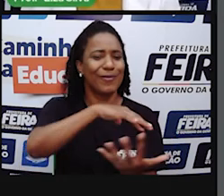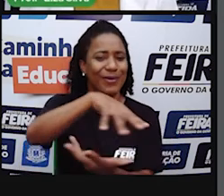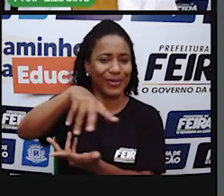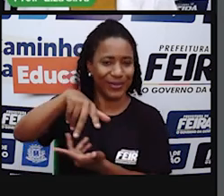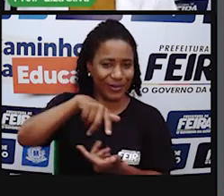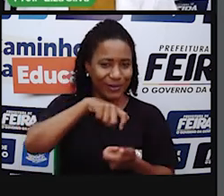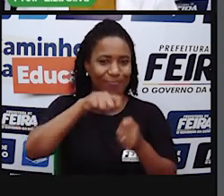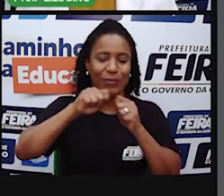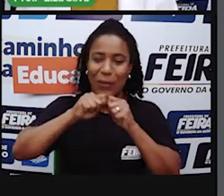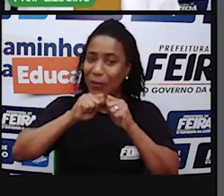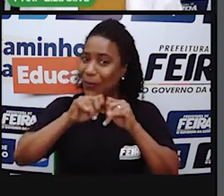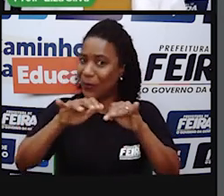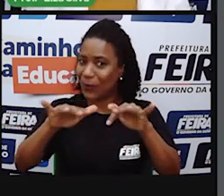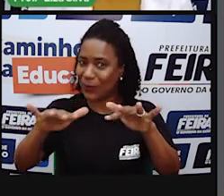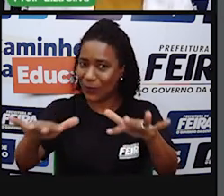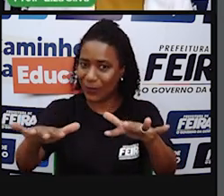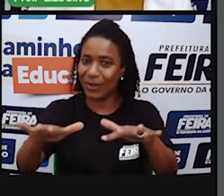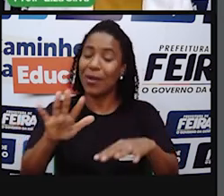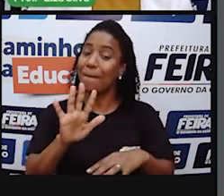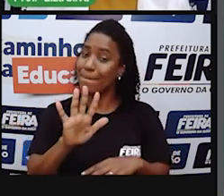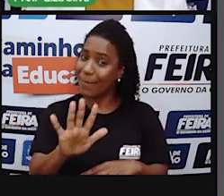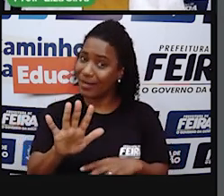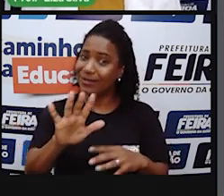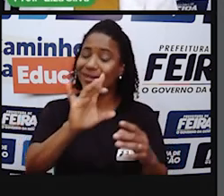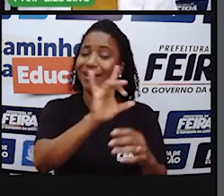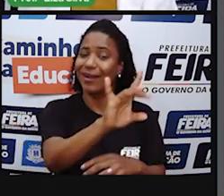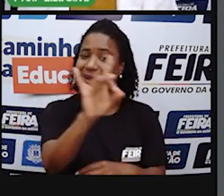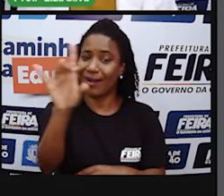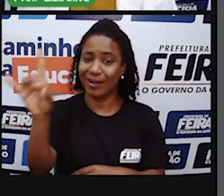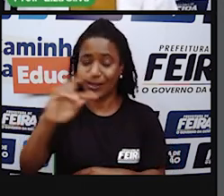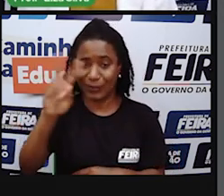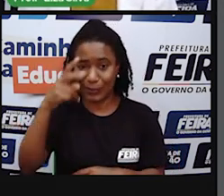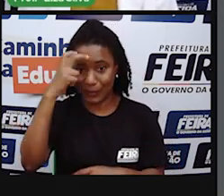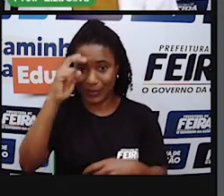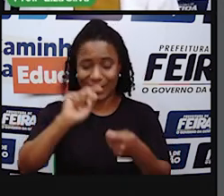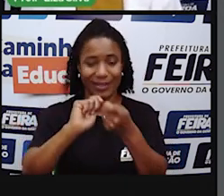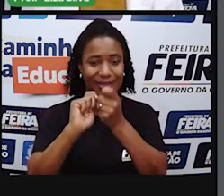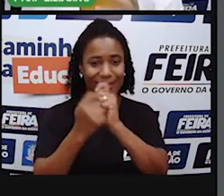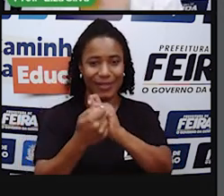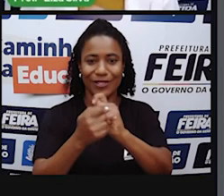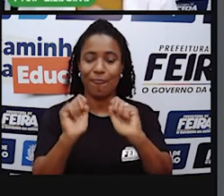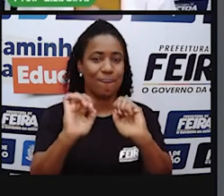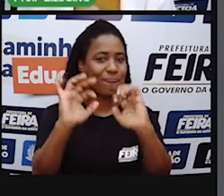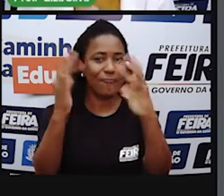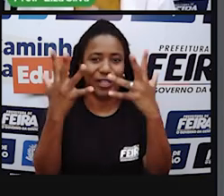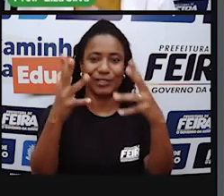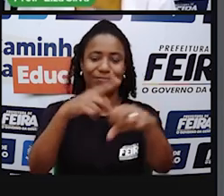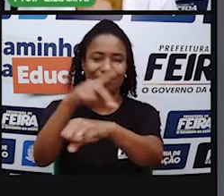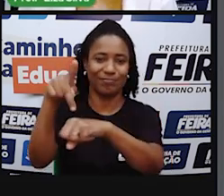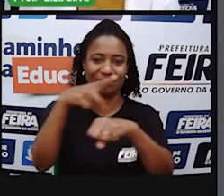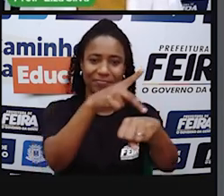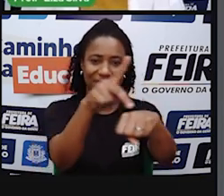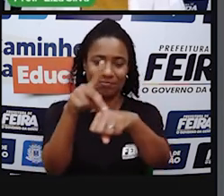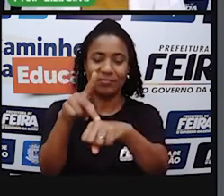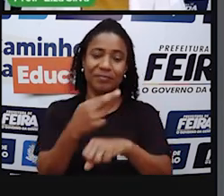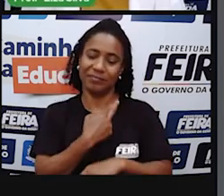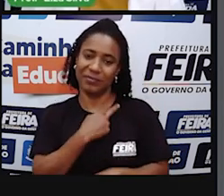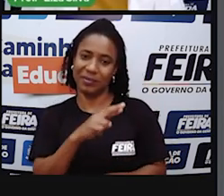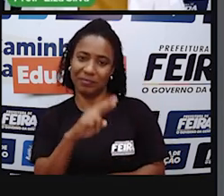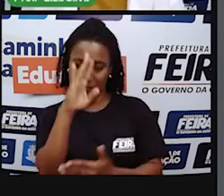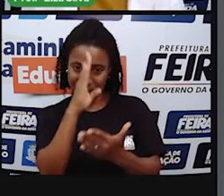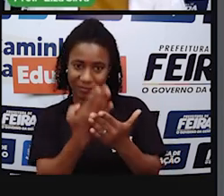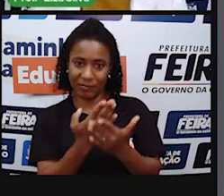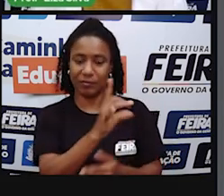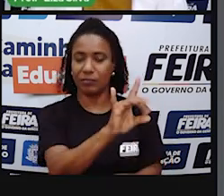Porém, é claro Calda Cultura Faz a adaptação Da festa Conforme Os seus costumes E as suas